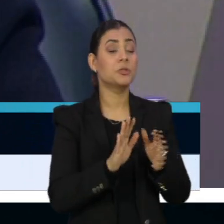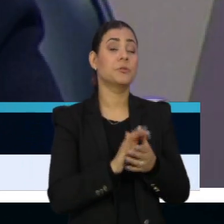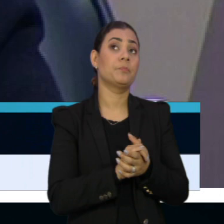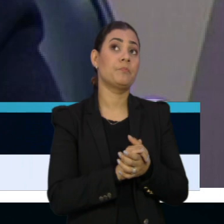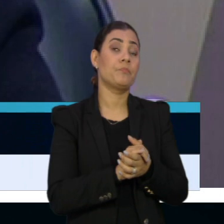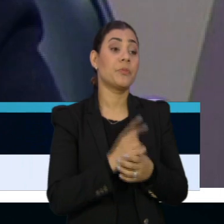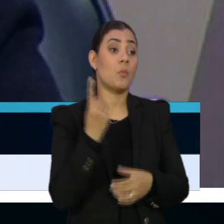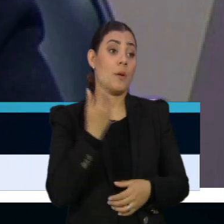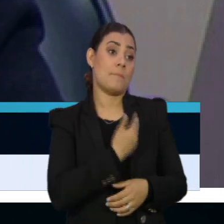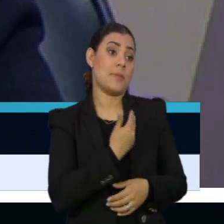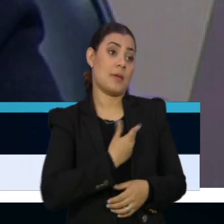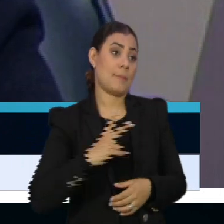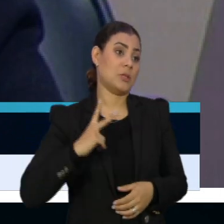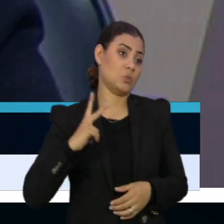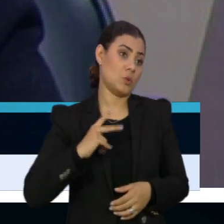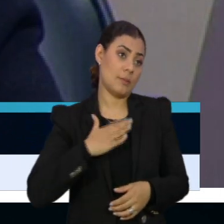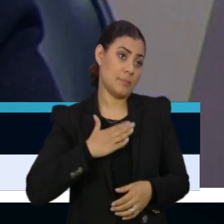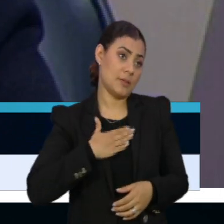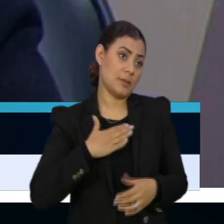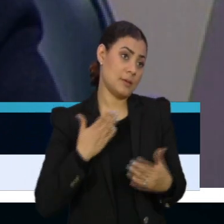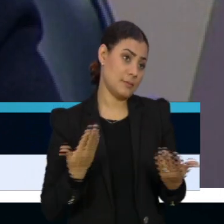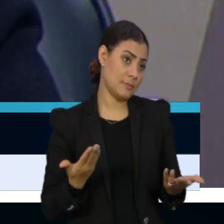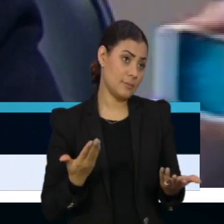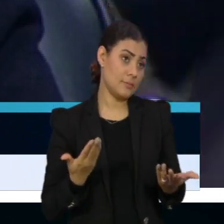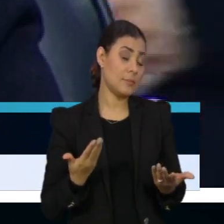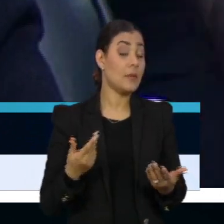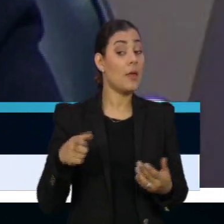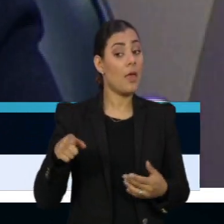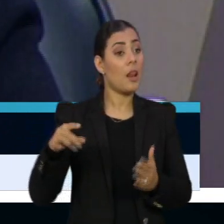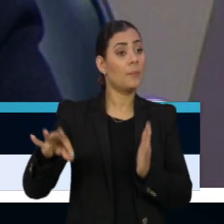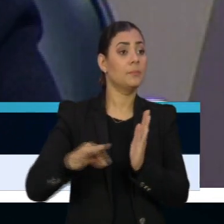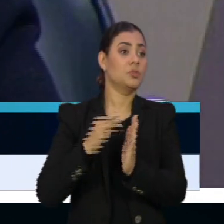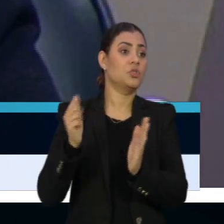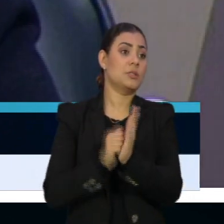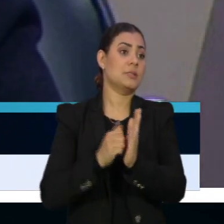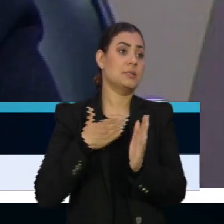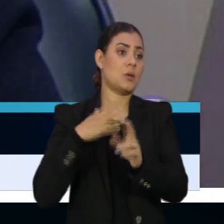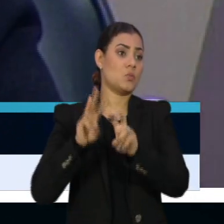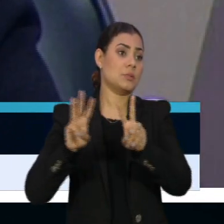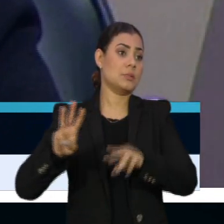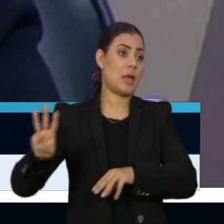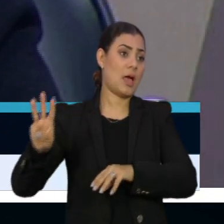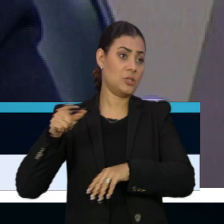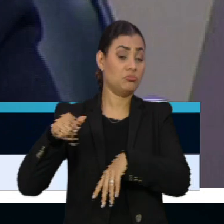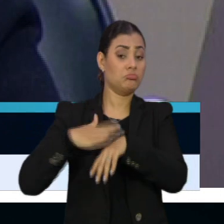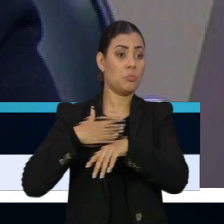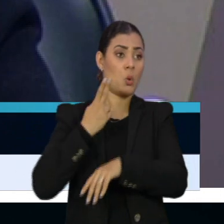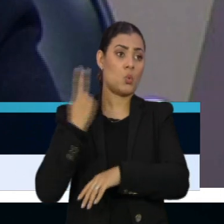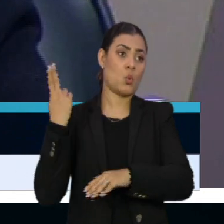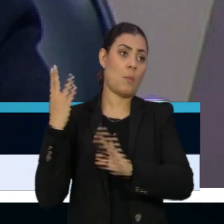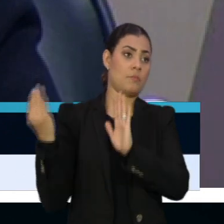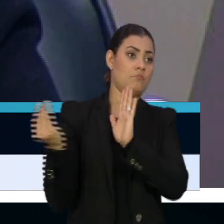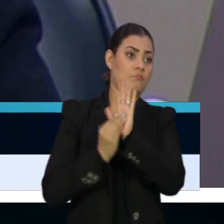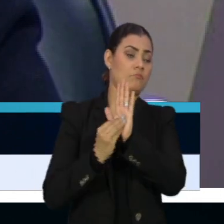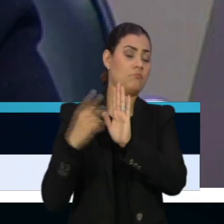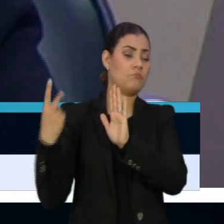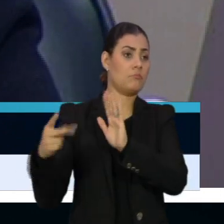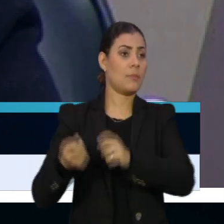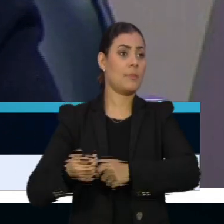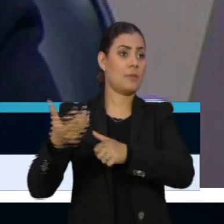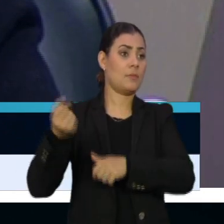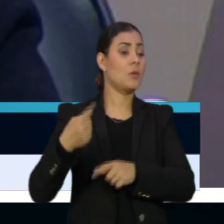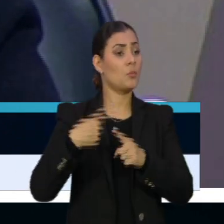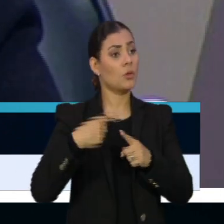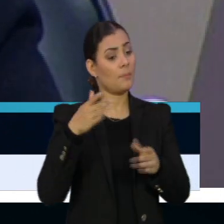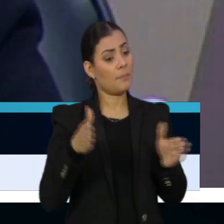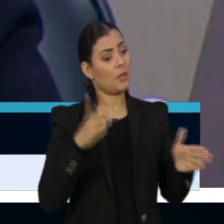colega minha de dia a dia entrou no site e me inscreveu no programa de rendimento, porque ela viu que eu